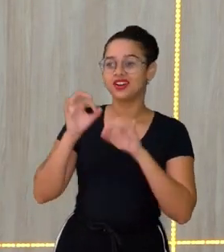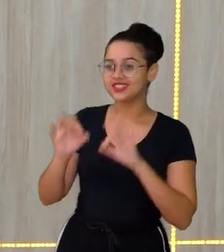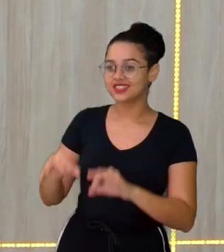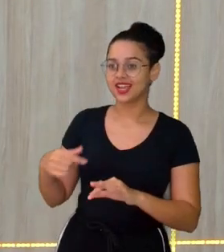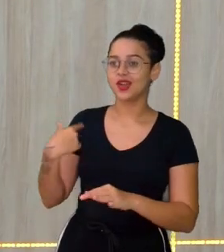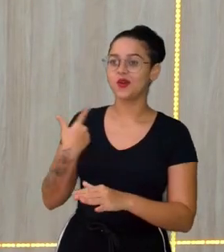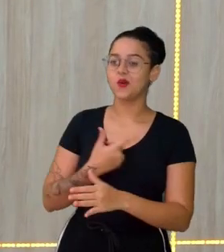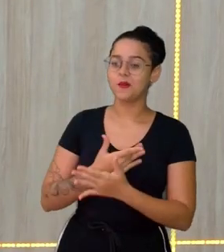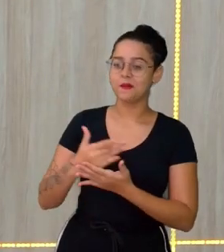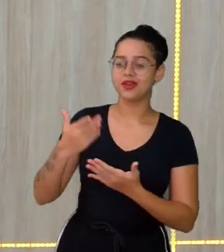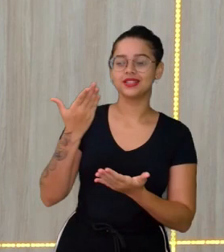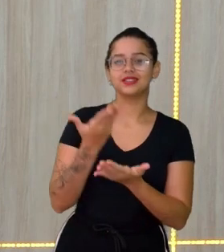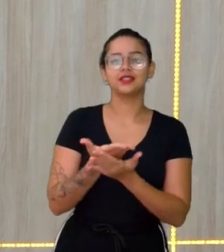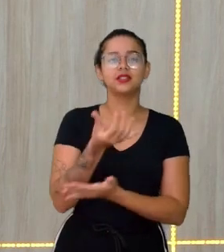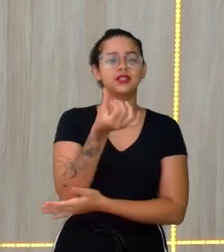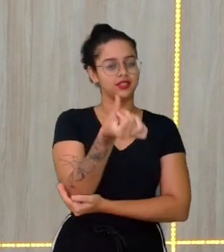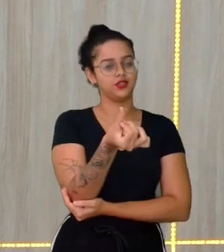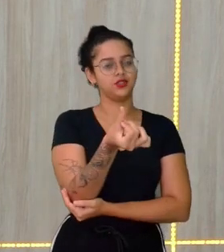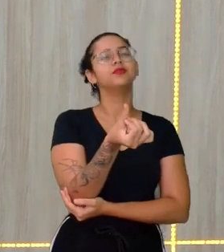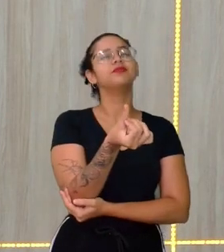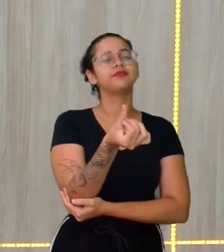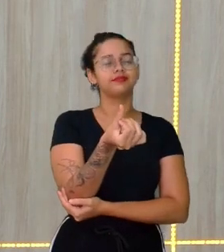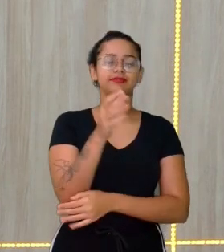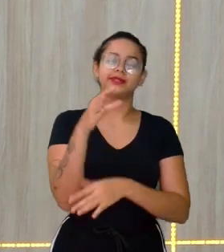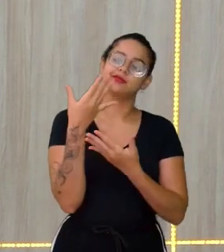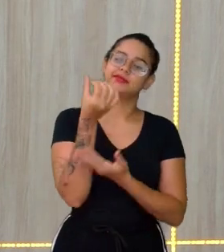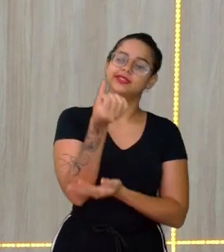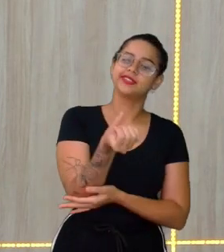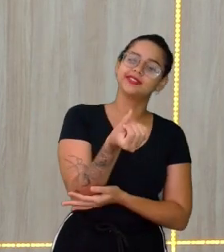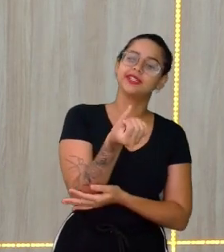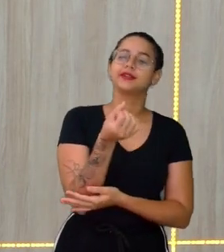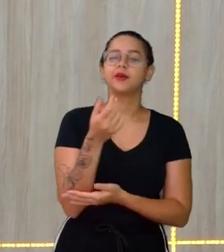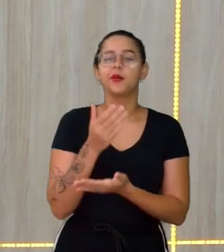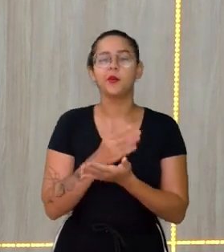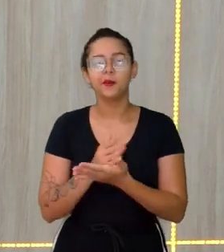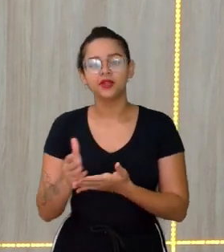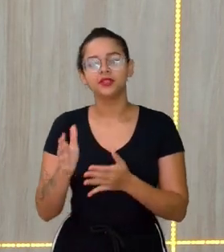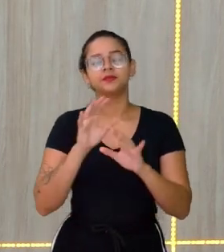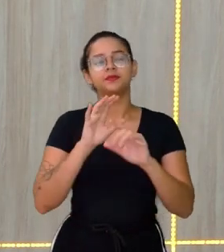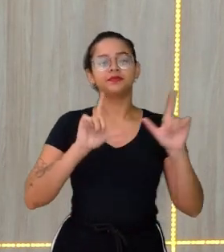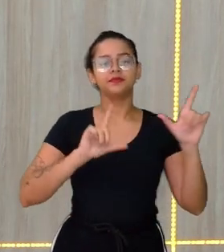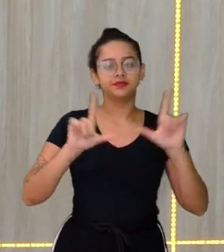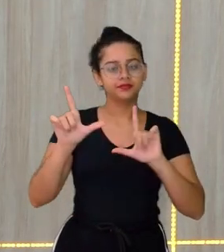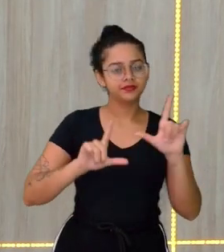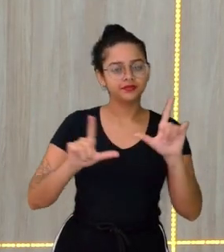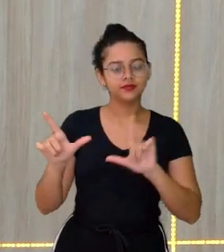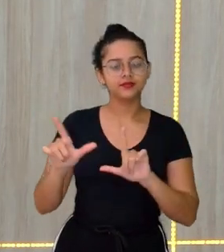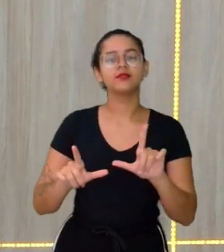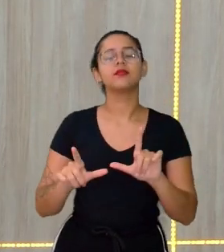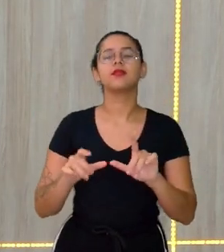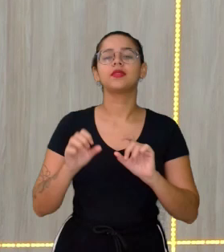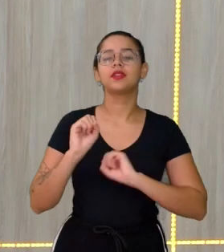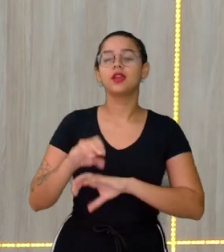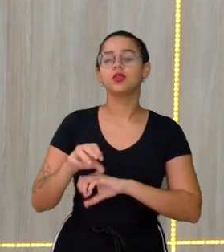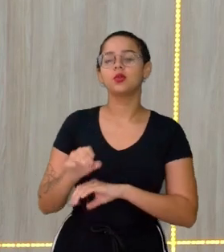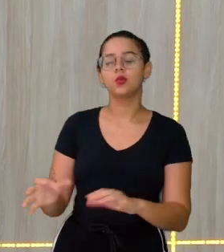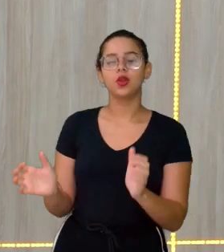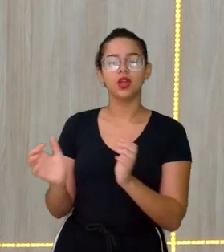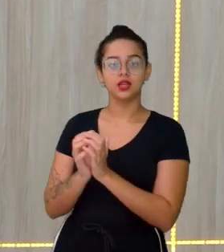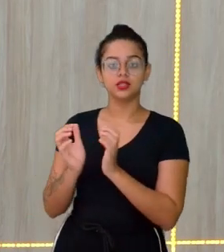começa essa aula 6 horas, pronto 6 horas, a gente começa a transmitir as nossas aulas do Educa Recife